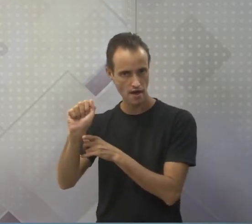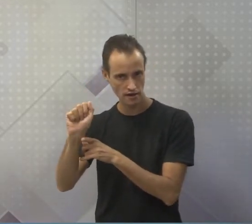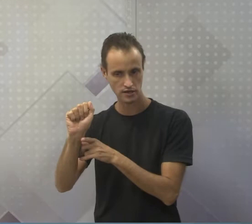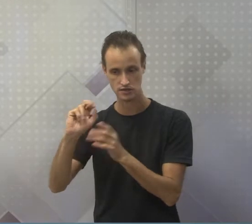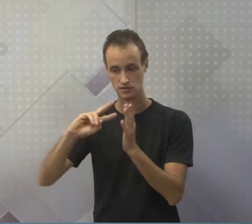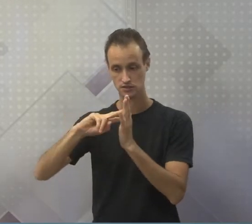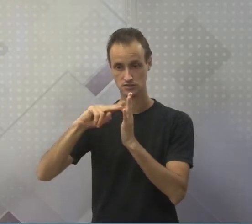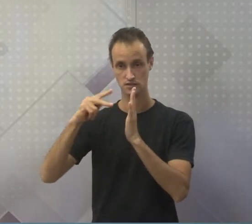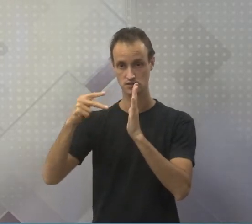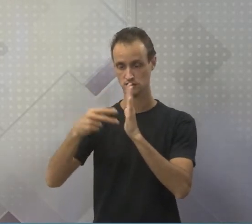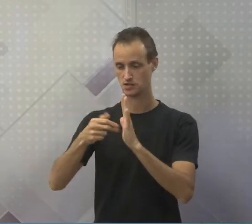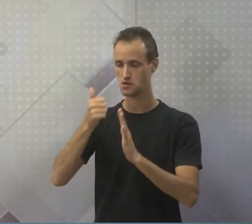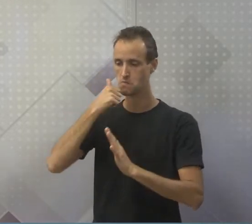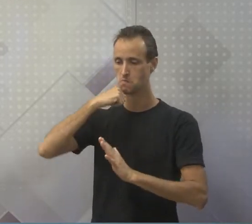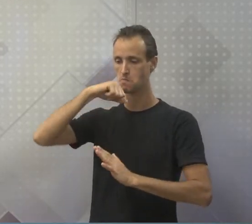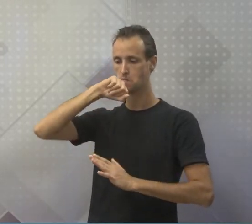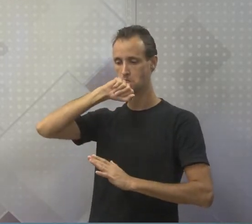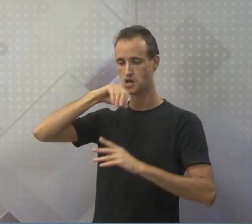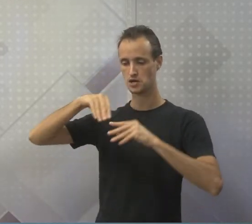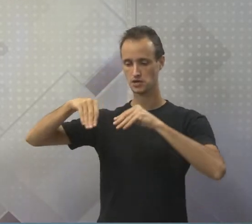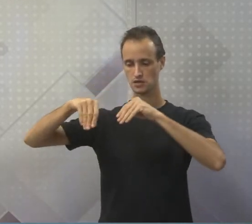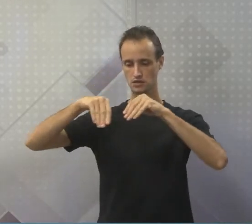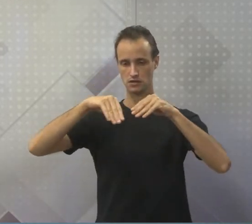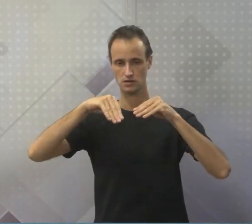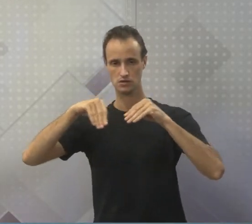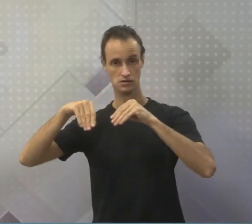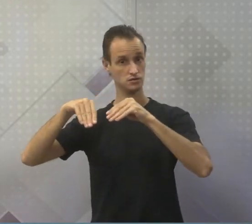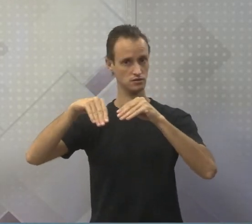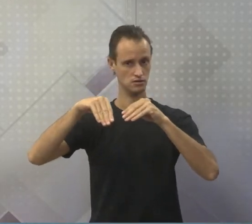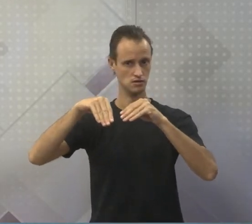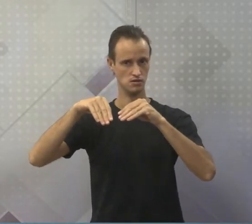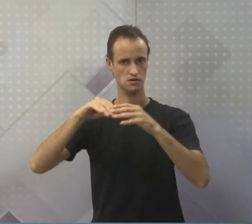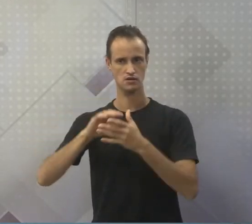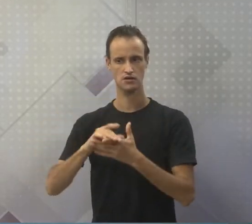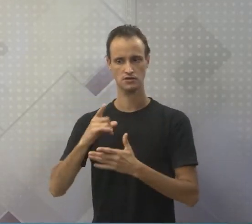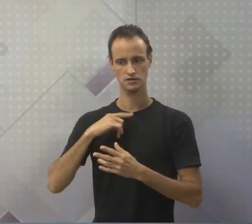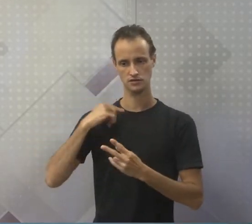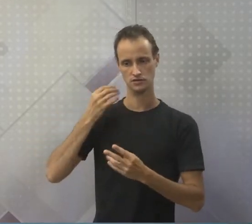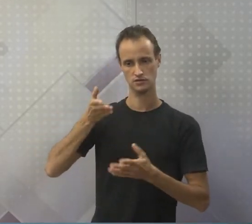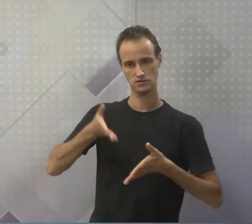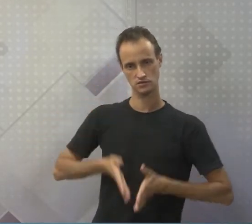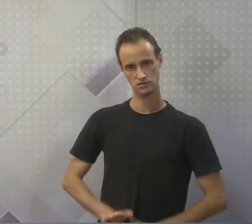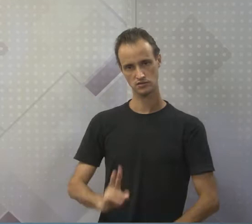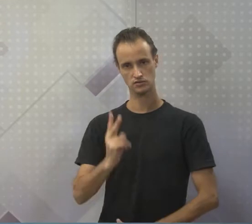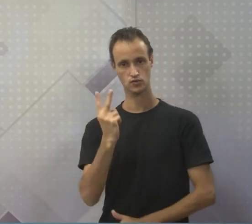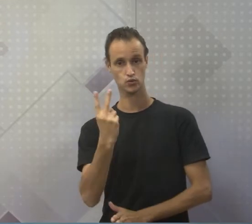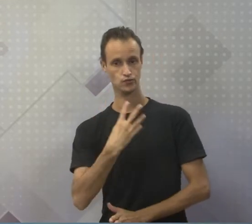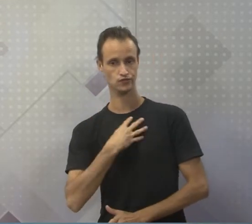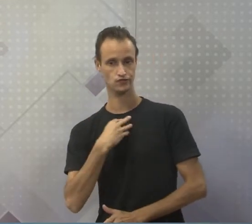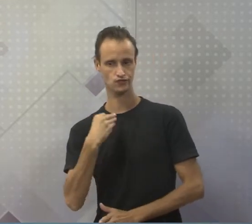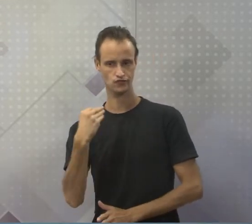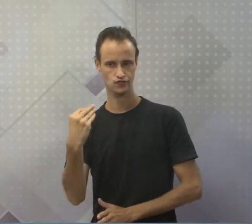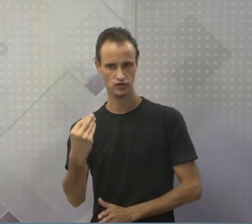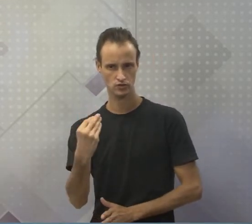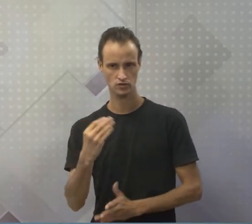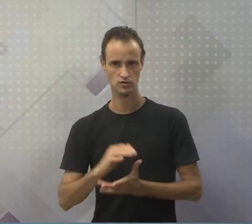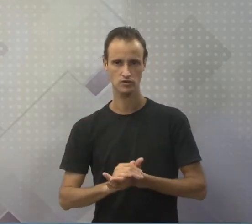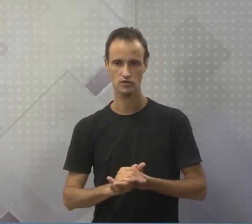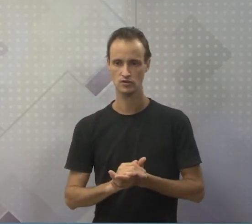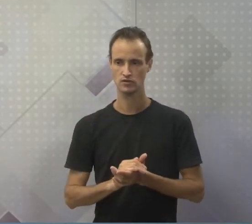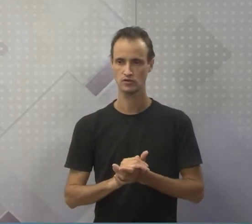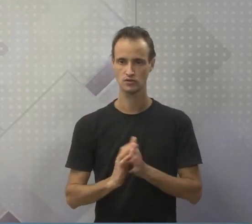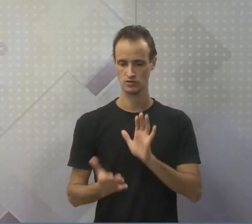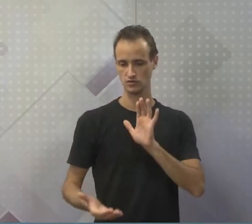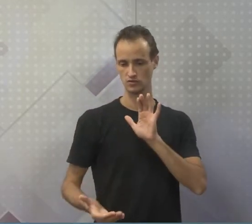significa mãe terra. E essa mãe terra tem dois filhos e disposa os seus filhos